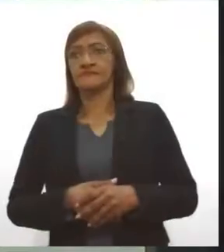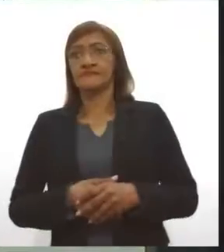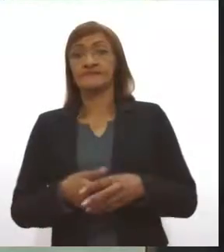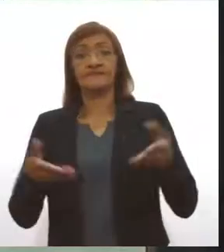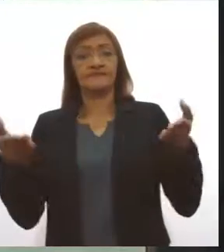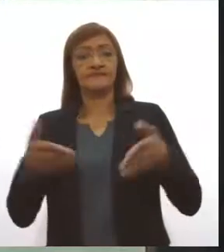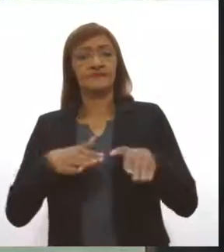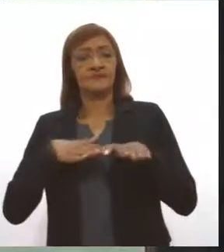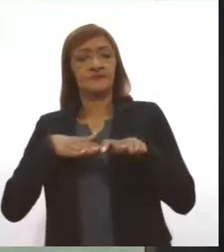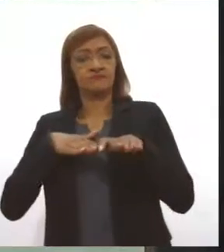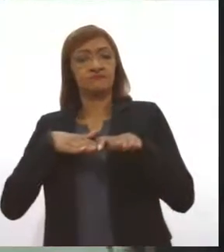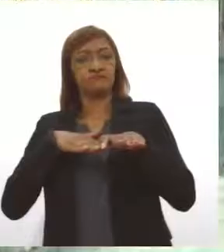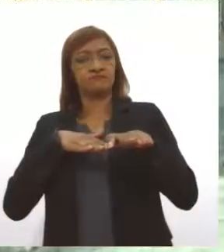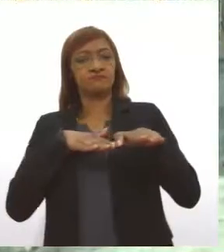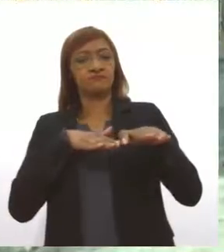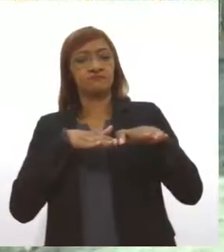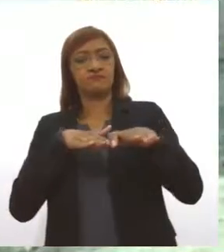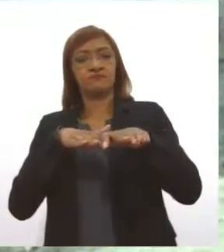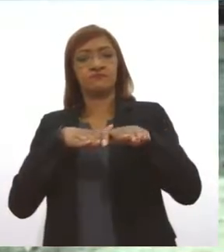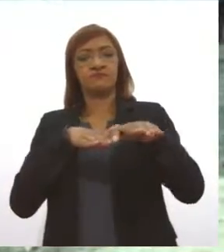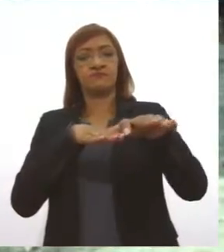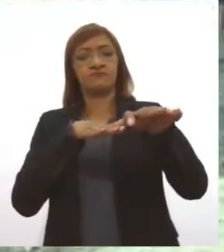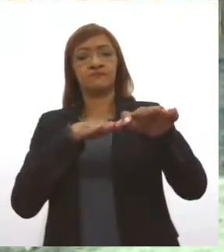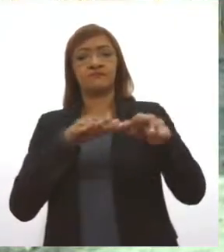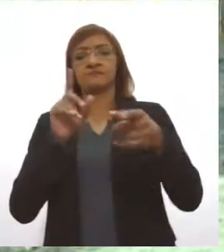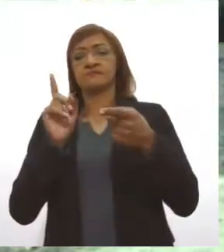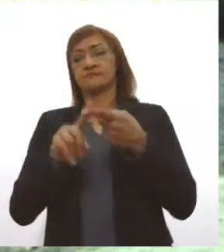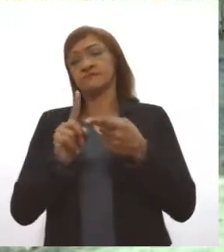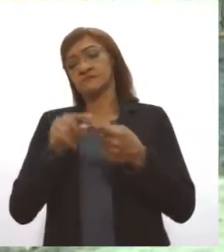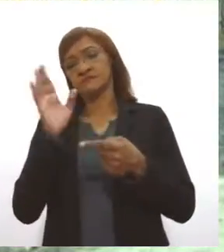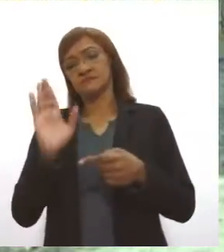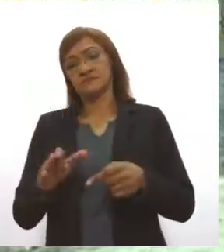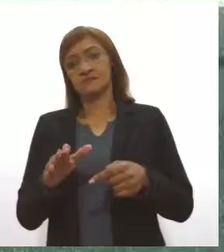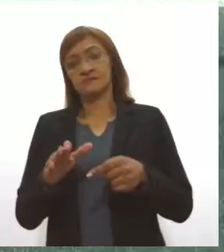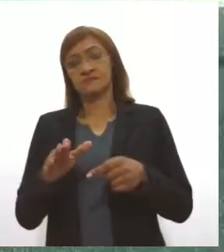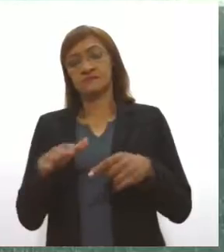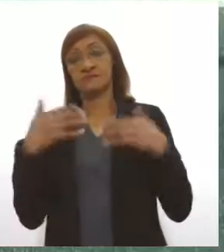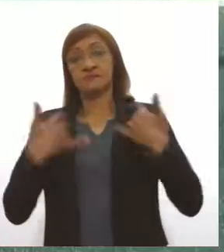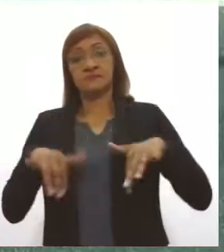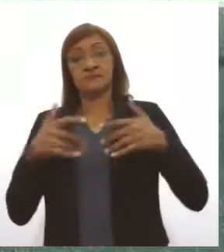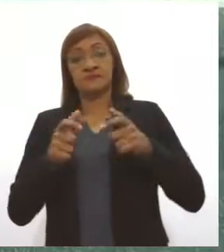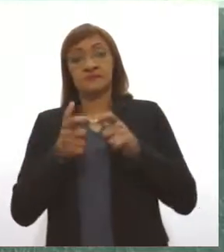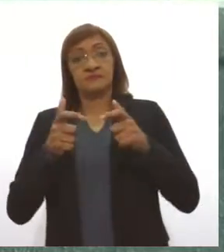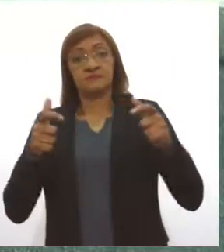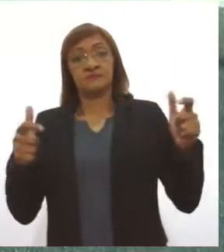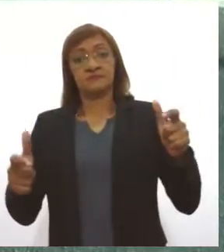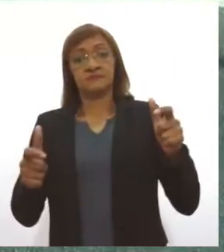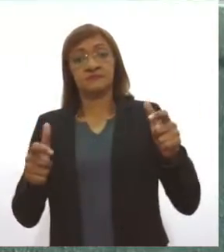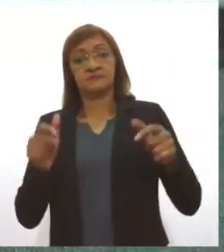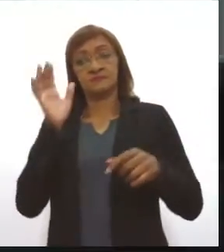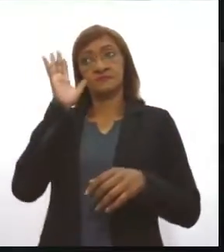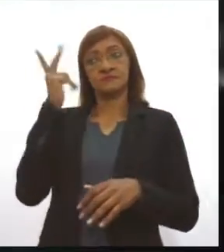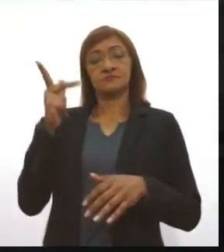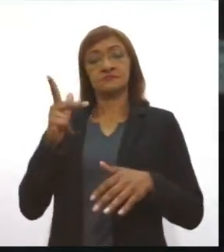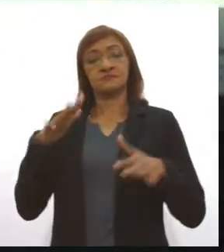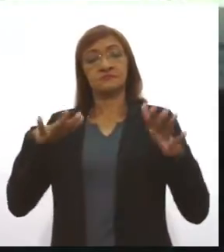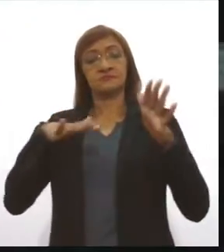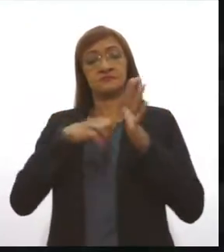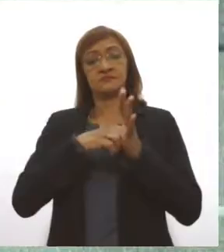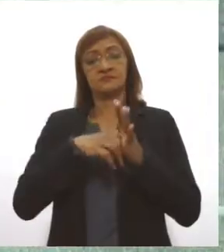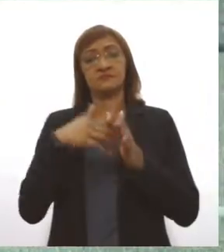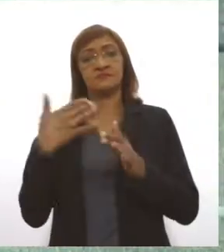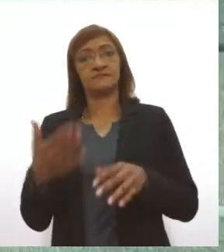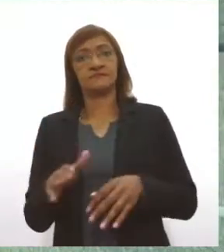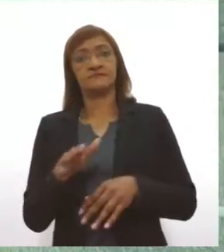veículos nas estradas também crescem os riscos de acidentes. Para garantir a segurança nas rodovias federais,